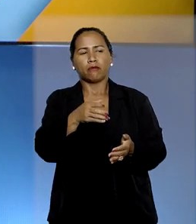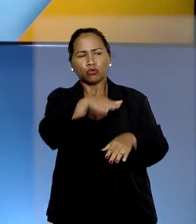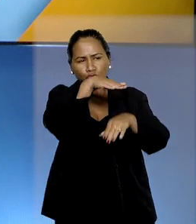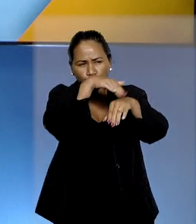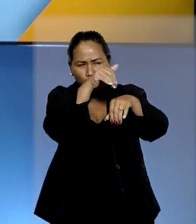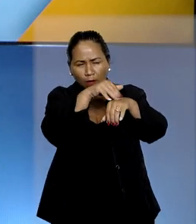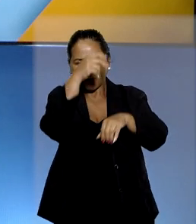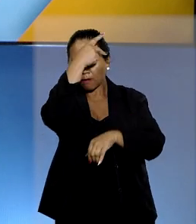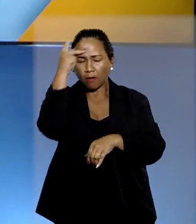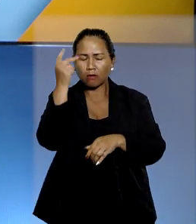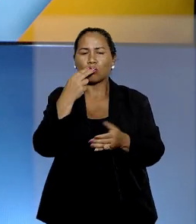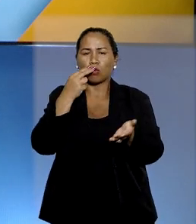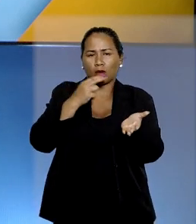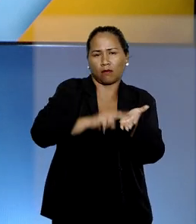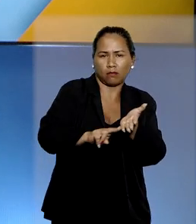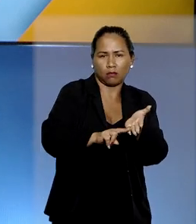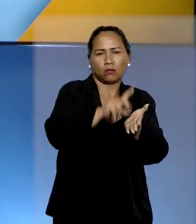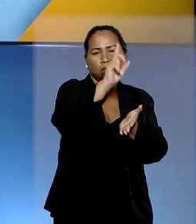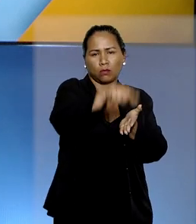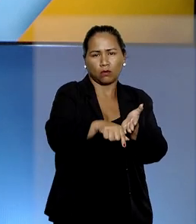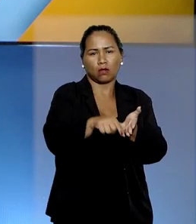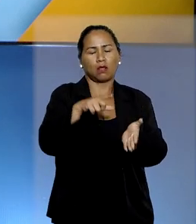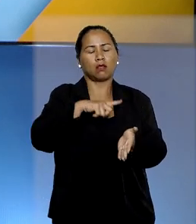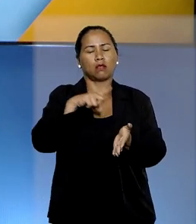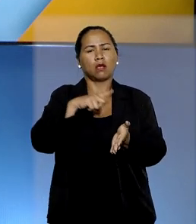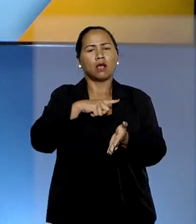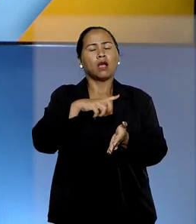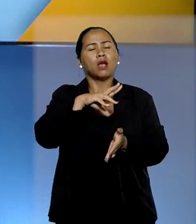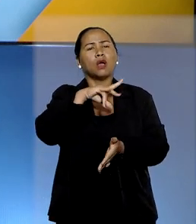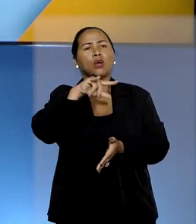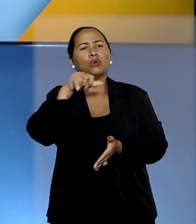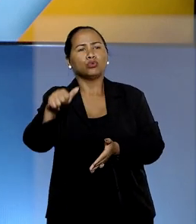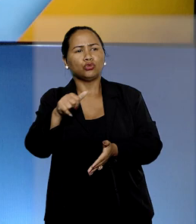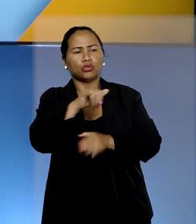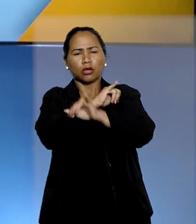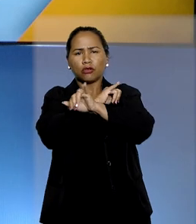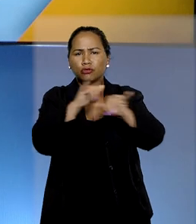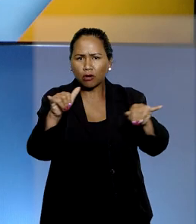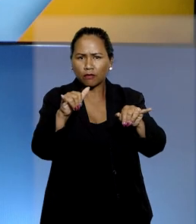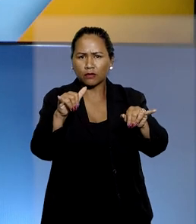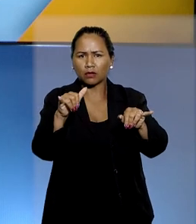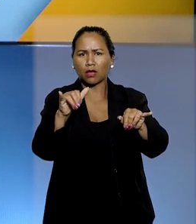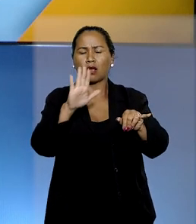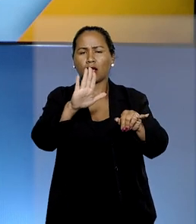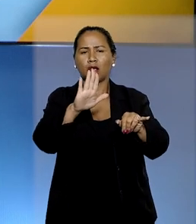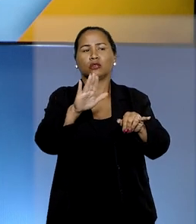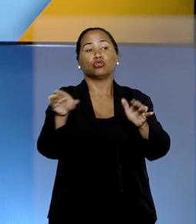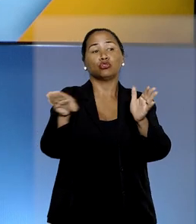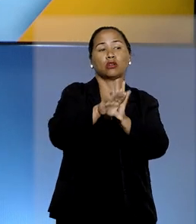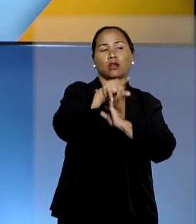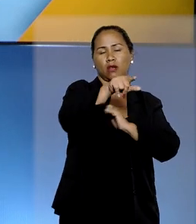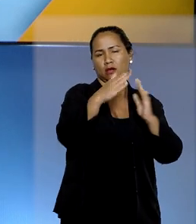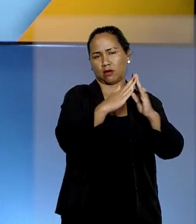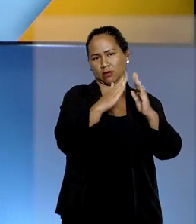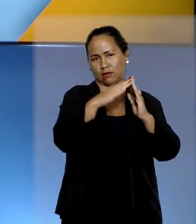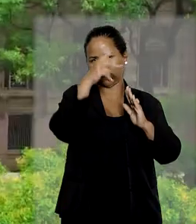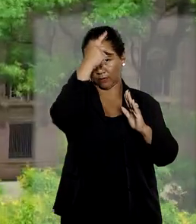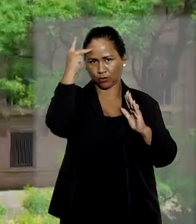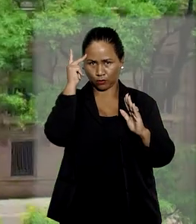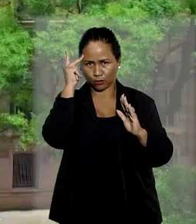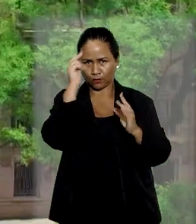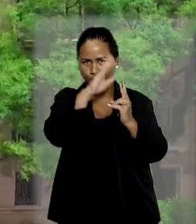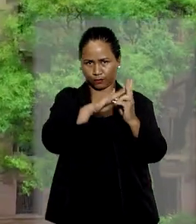pelo correio, o início do prazo para a parte será a data de juntada do aviso de recebimento nos autos.